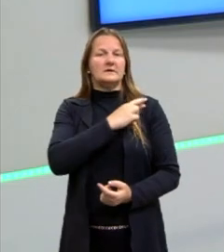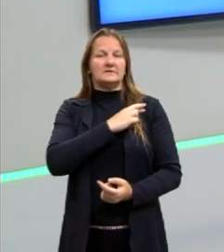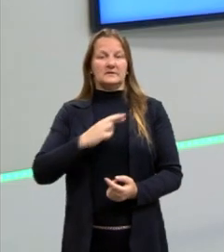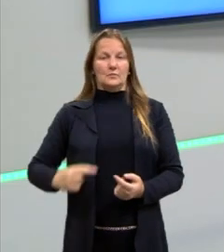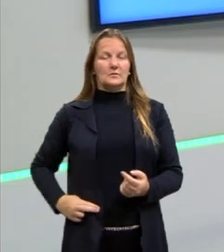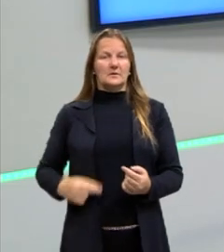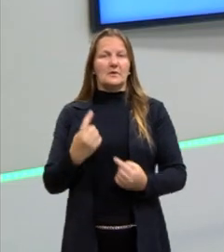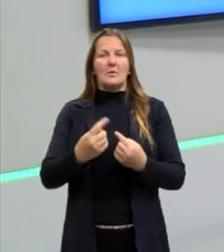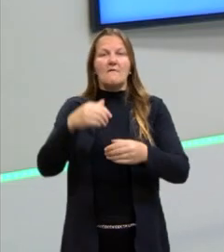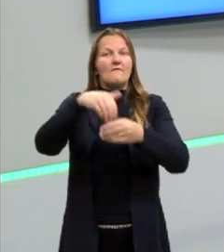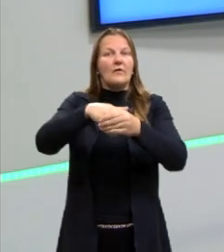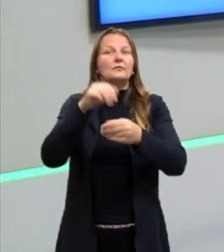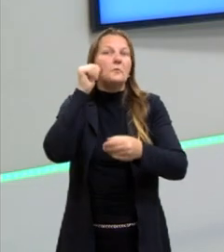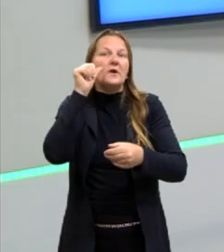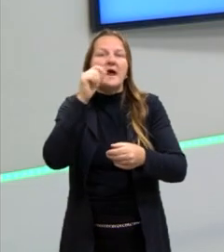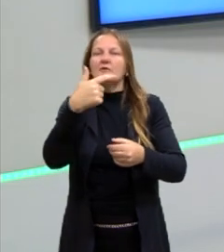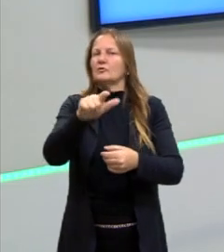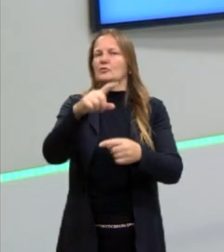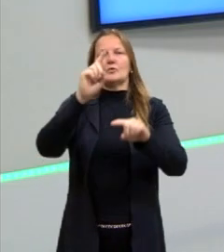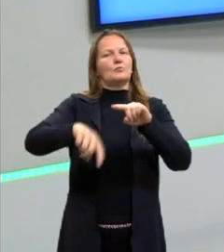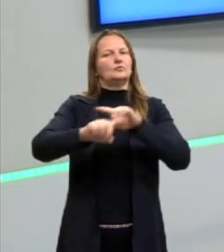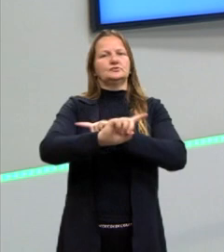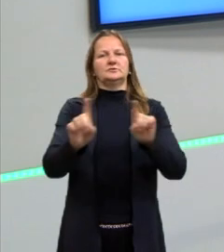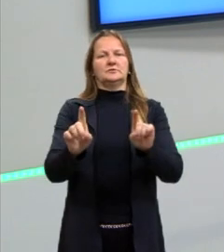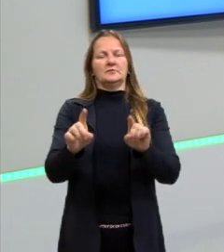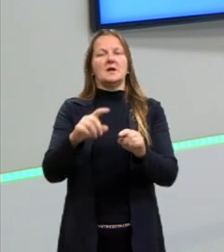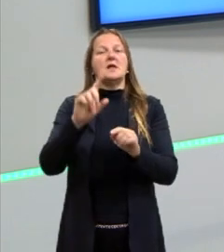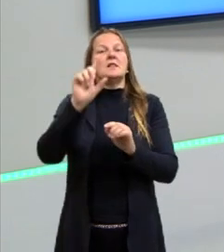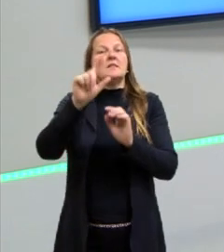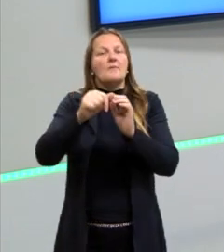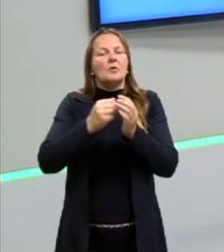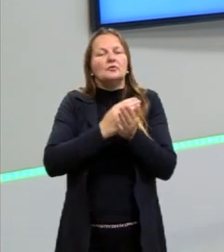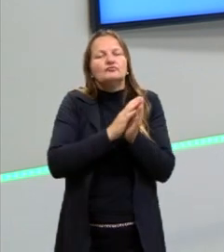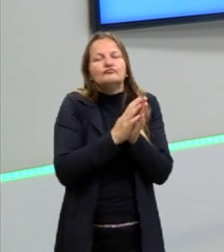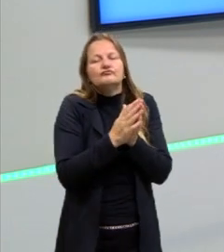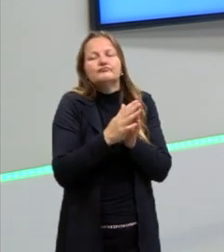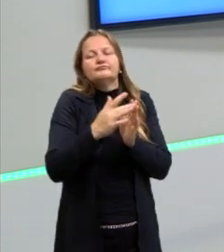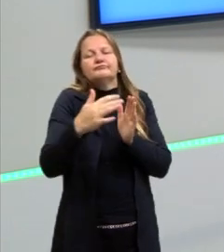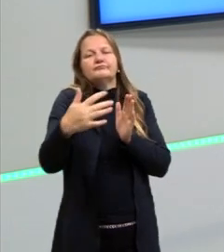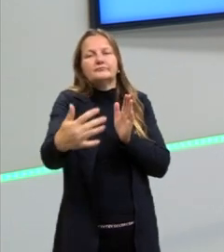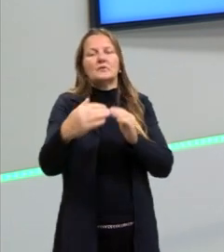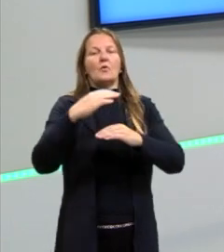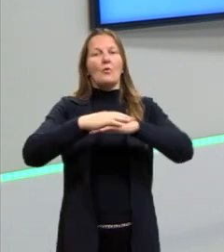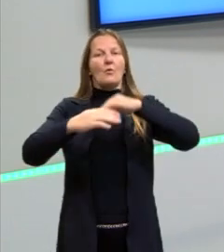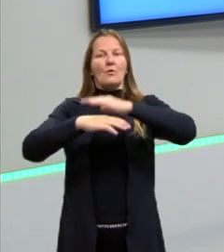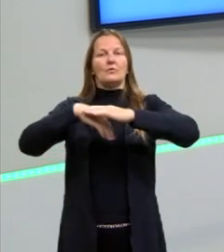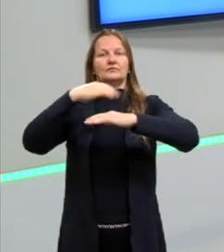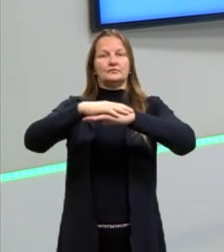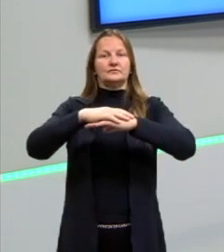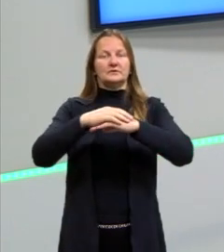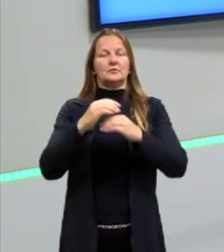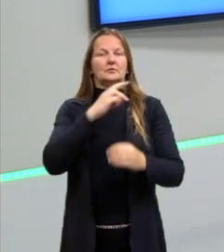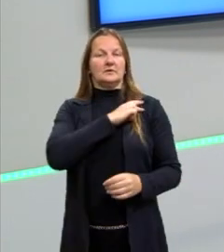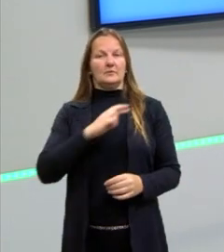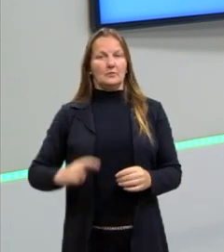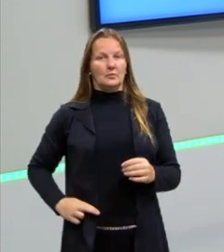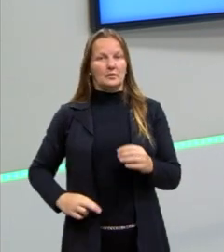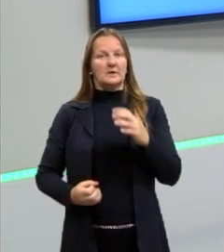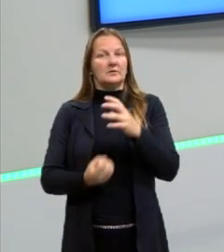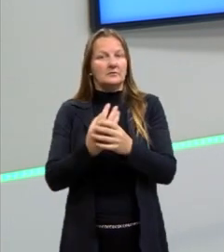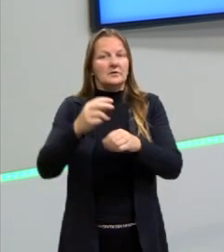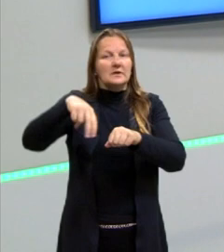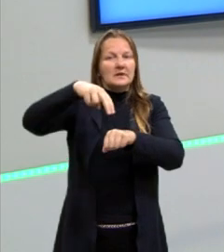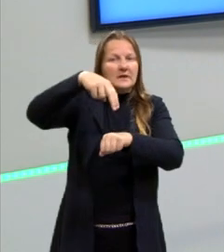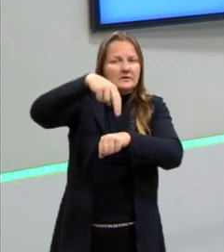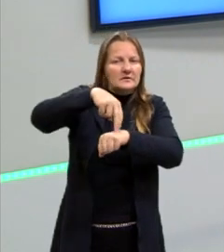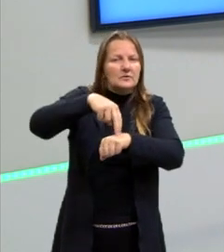por exemplo. Então, o século XIX também vai ser um longo século de construção das repúblicas, das nações